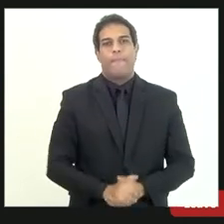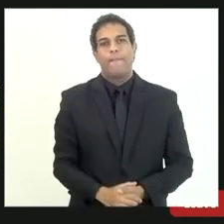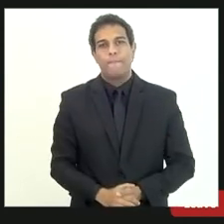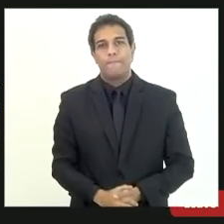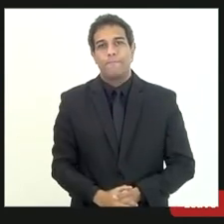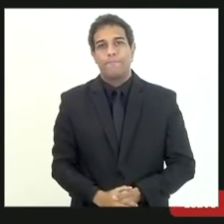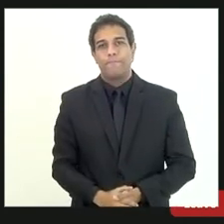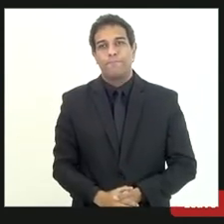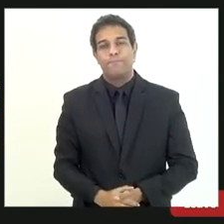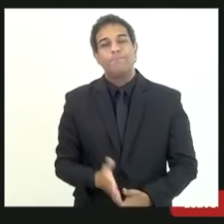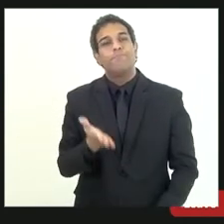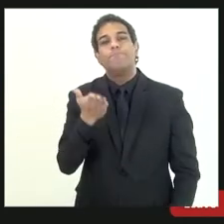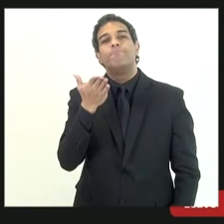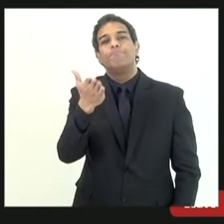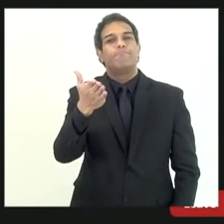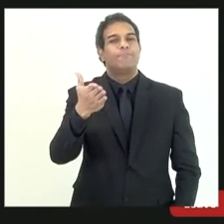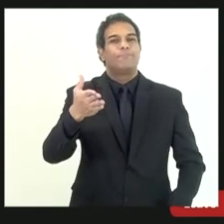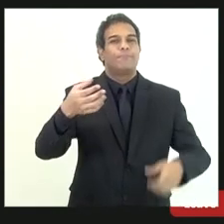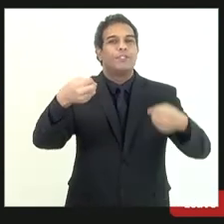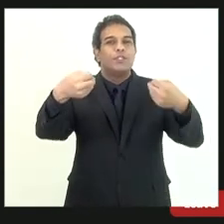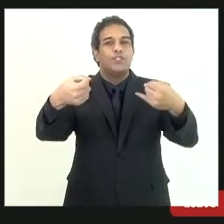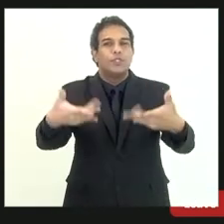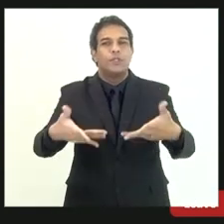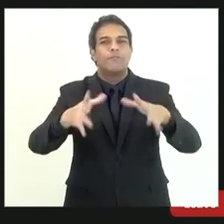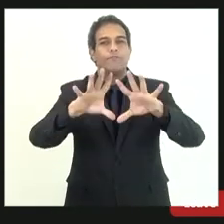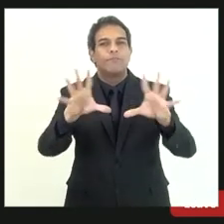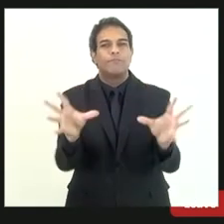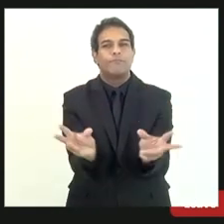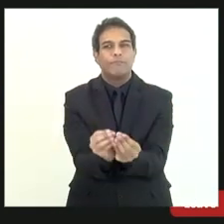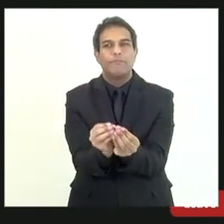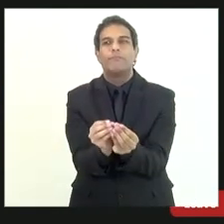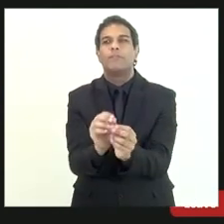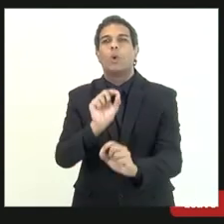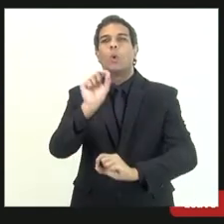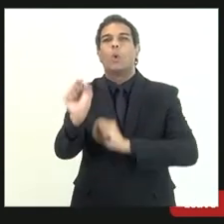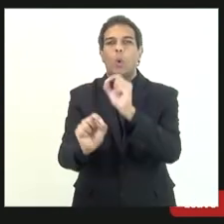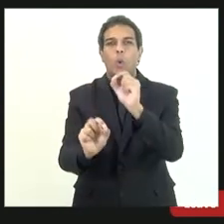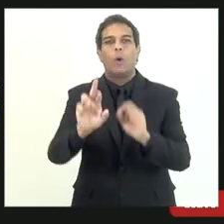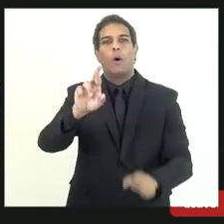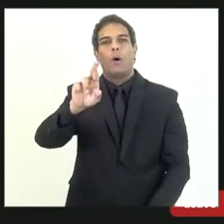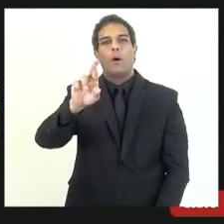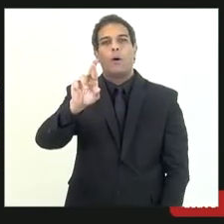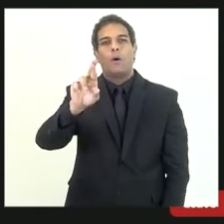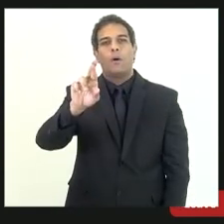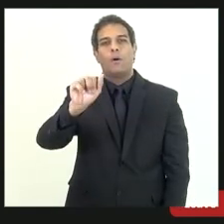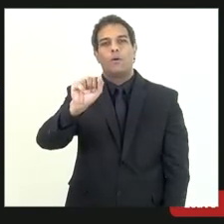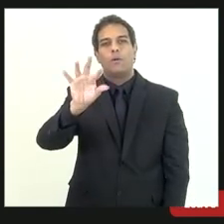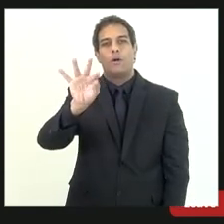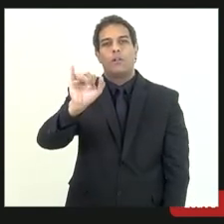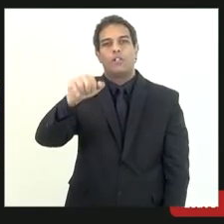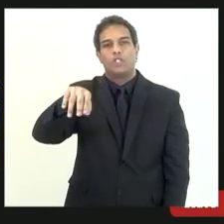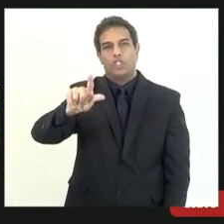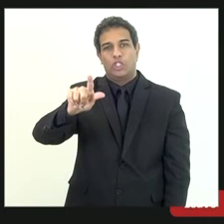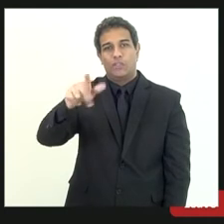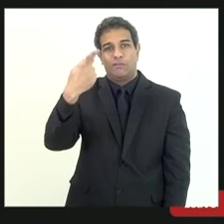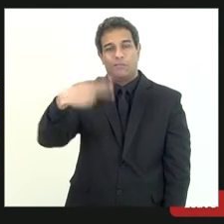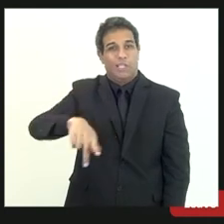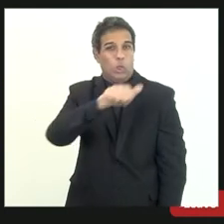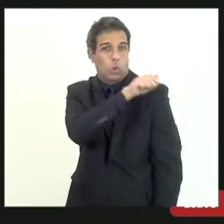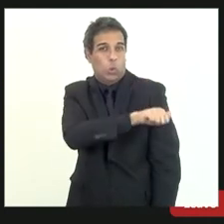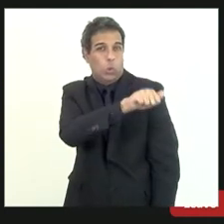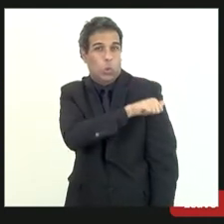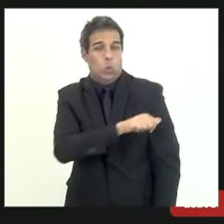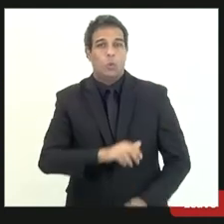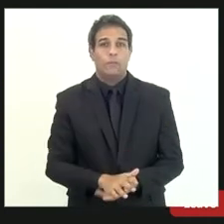e aqui eu falo um pouquinho do nosso rating e por que que eu trouxe de novo a ideia do rating do estado do Rio de Janeiro